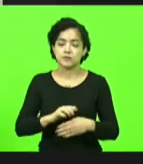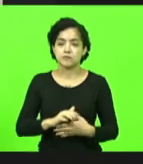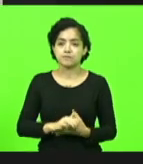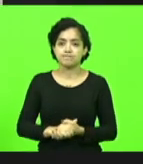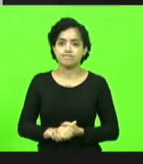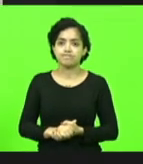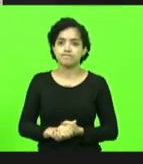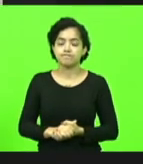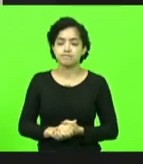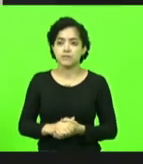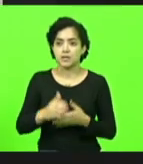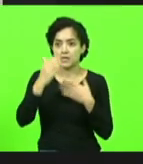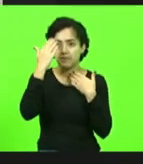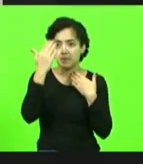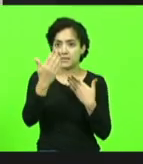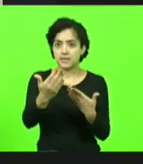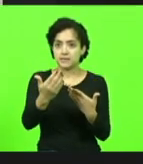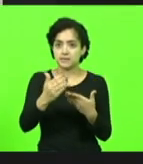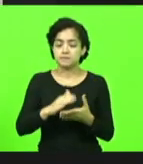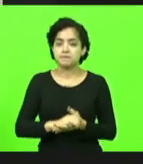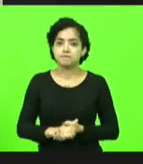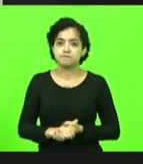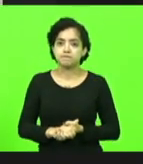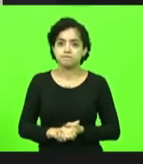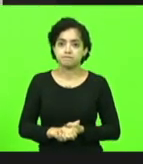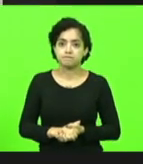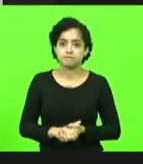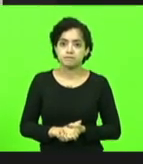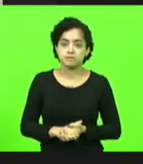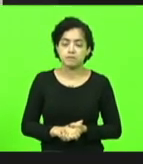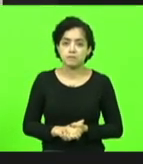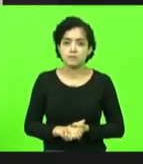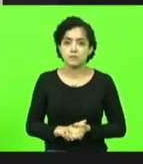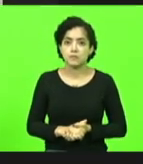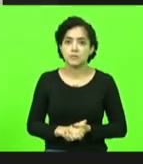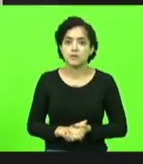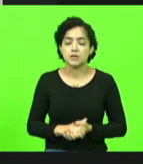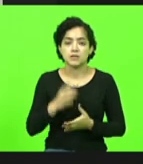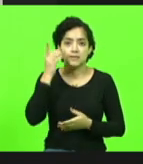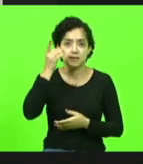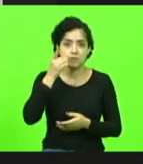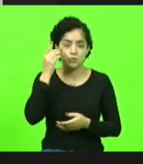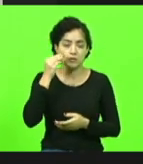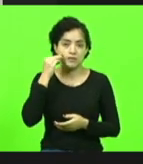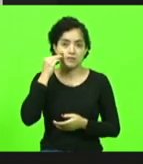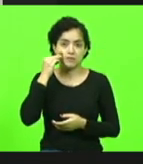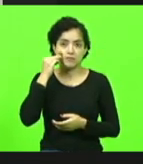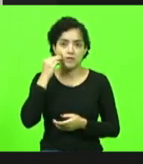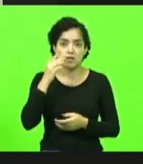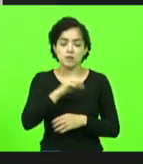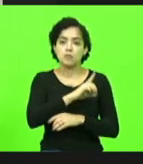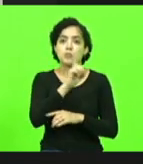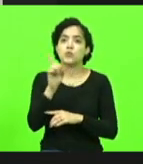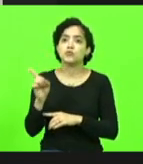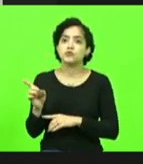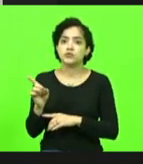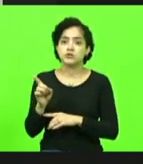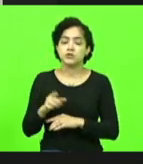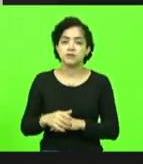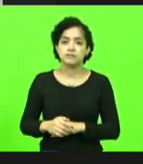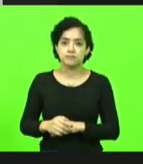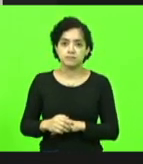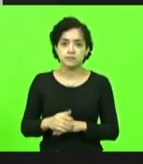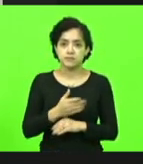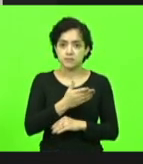Obrigado, deputado Neldi Sareta. Pela ordem, senhor presidente. Deputada Marlene Fengler. Bom dia, senhor presidente. Bom